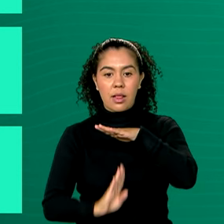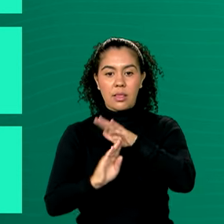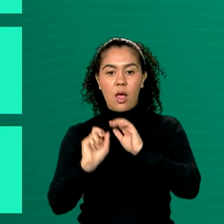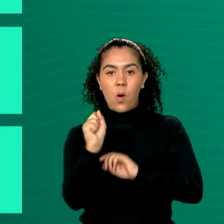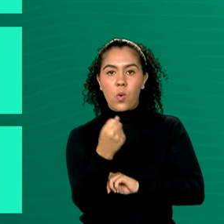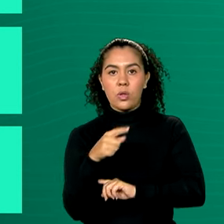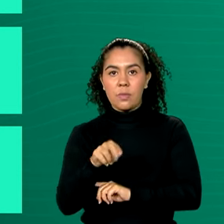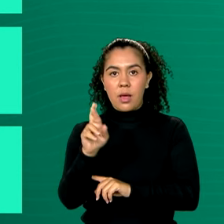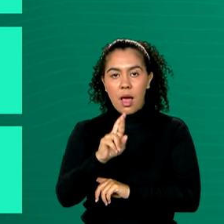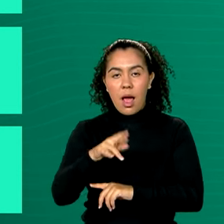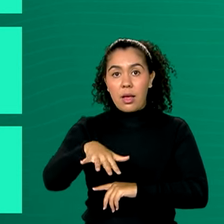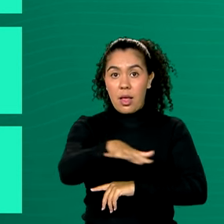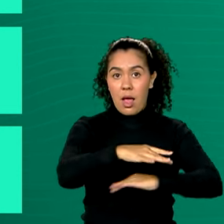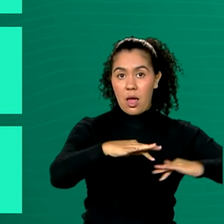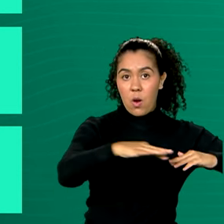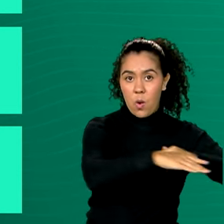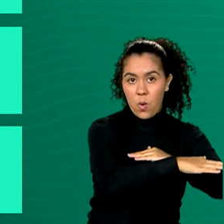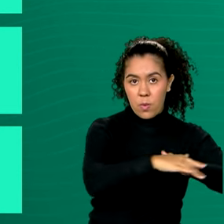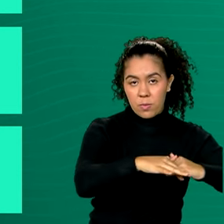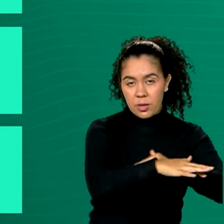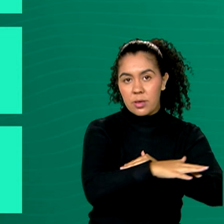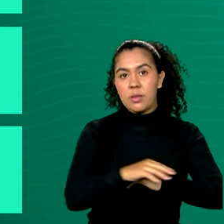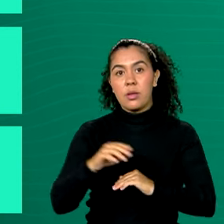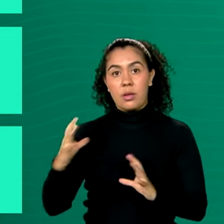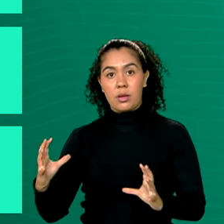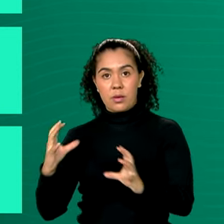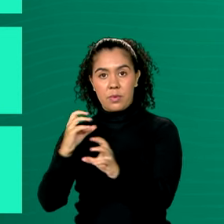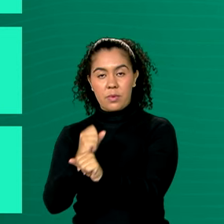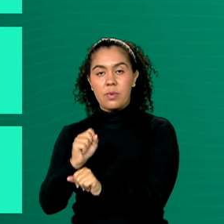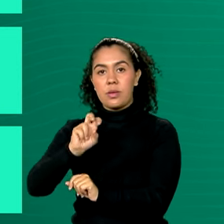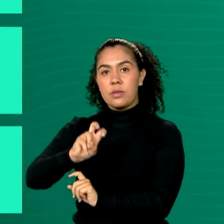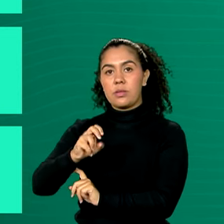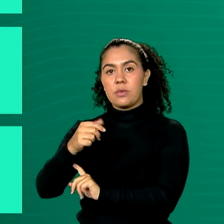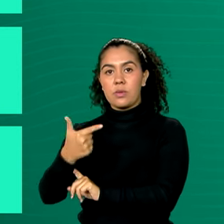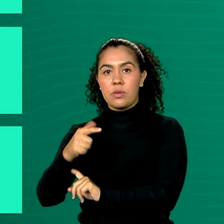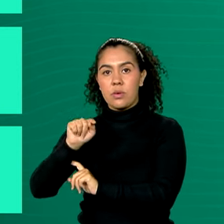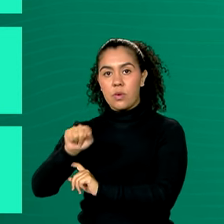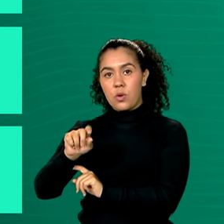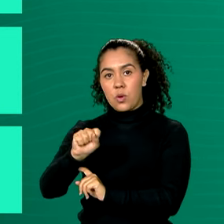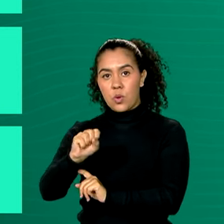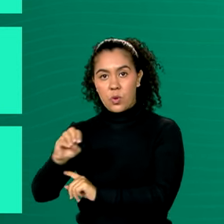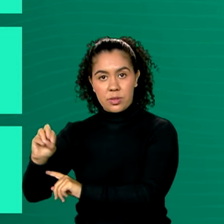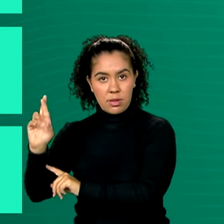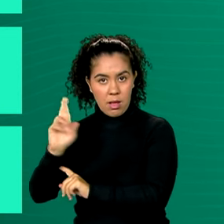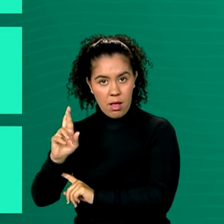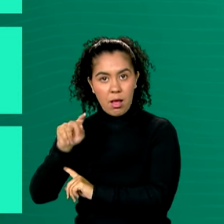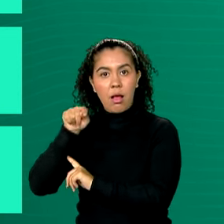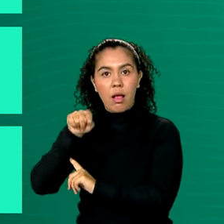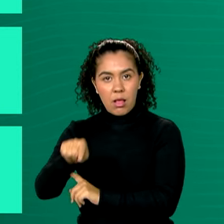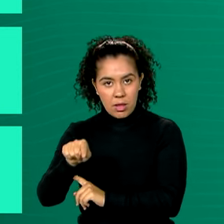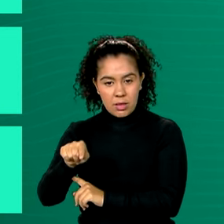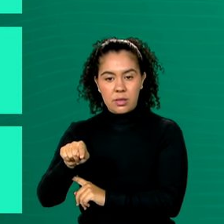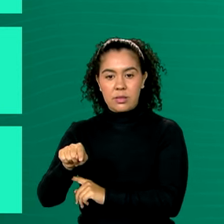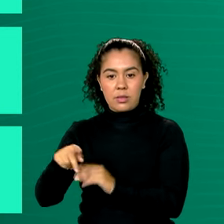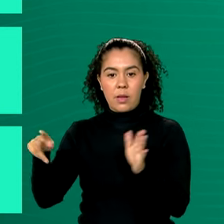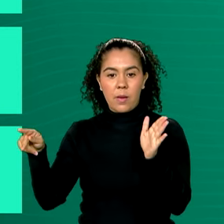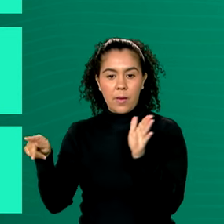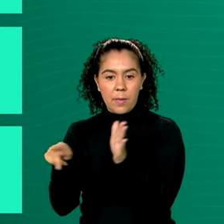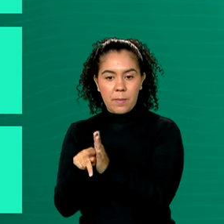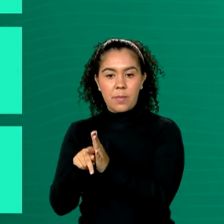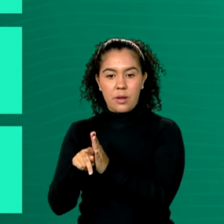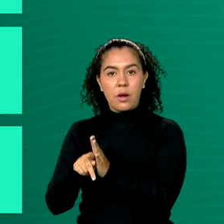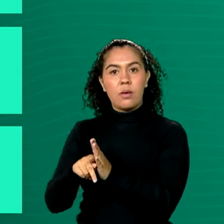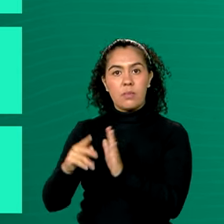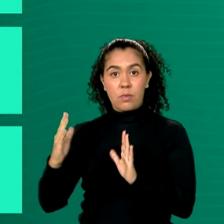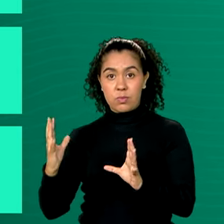mês em áreas urbanas e de 52.800 reais e 1 centavo a 96.000 reais